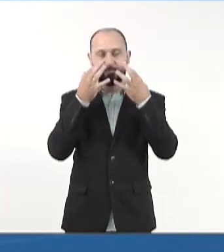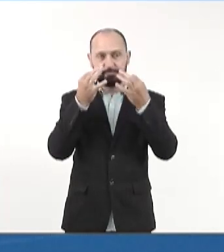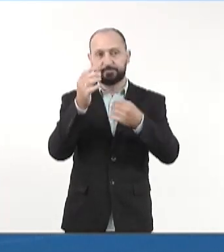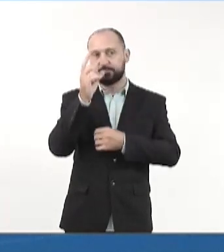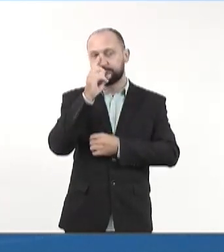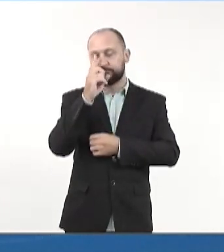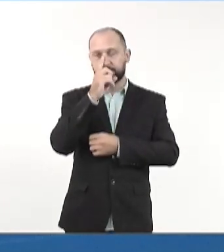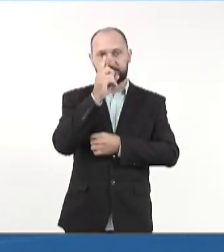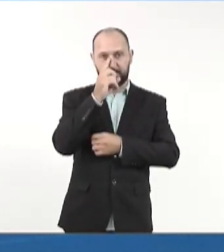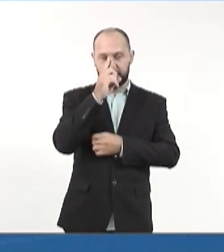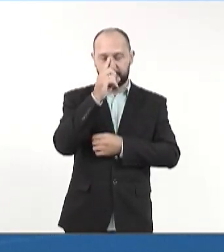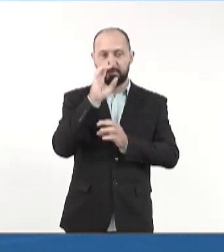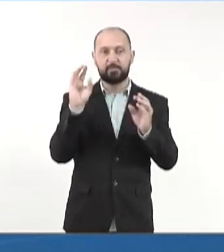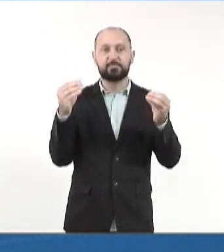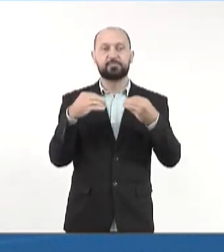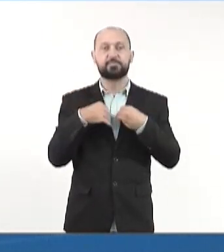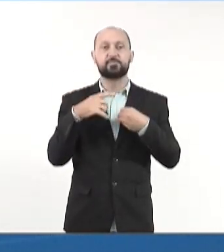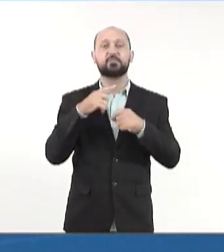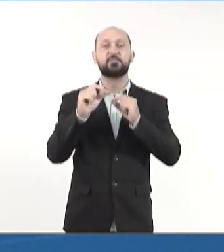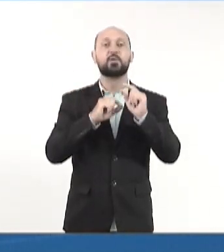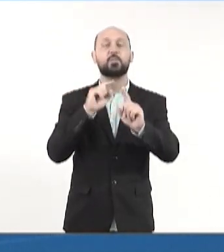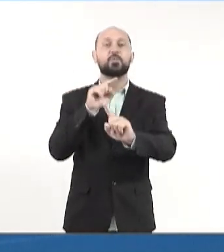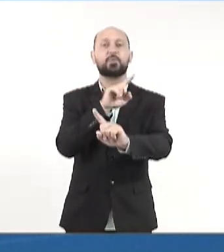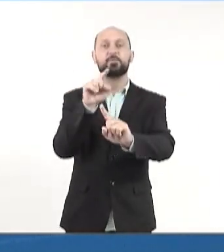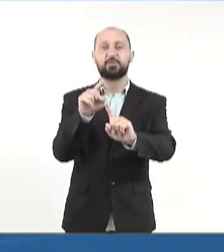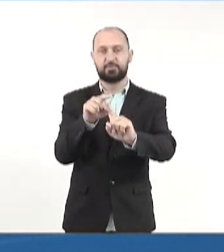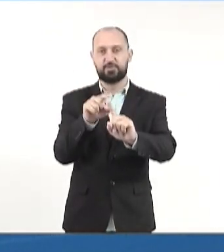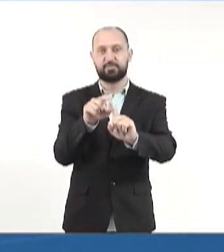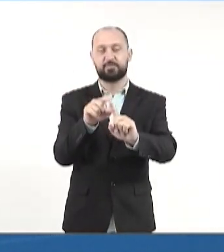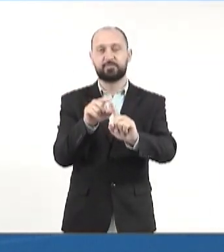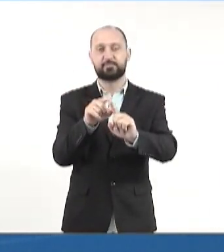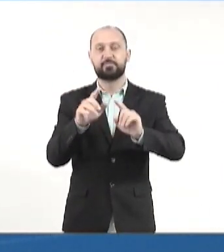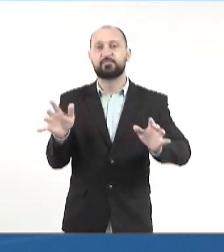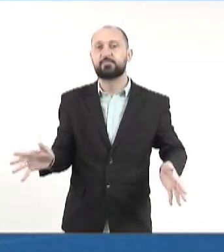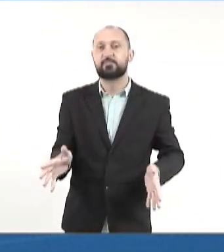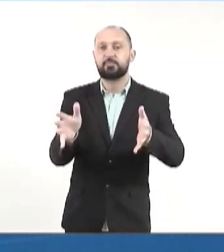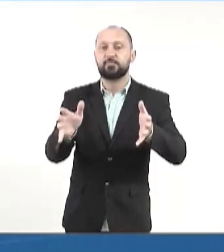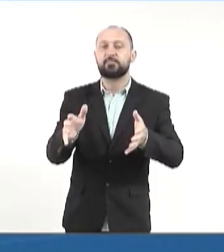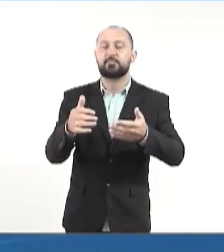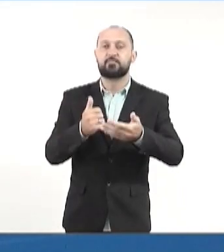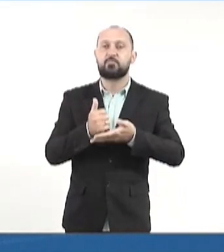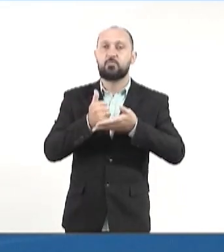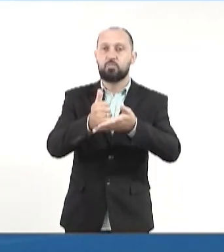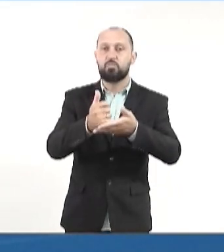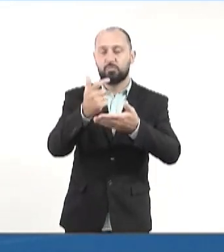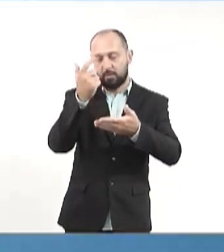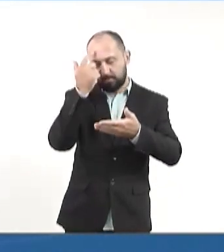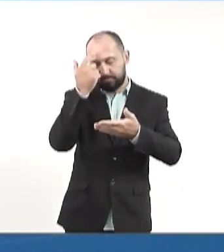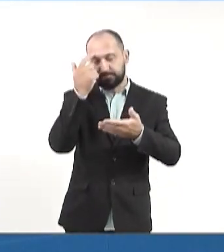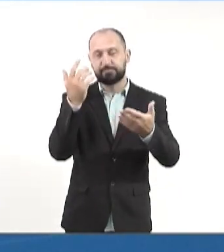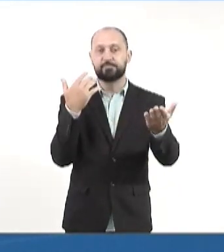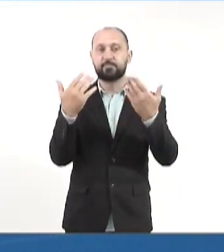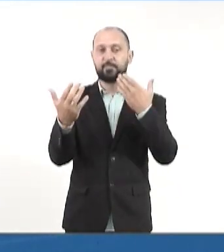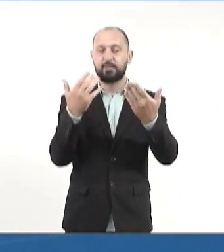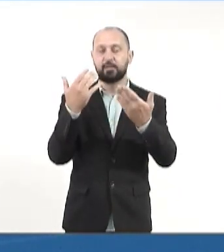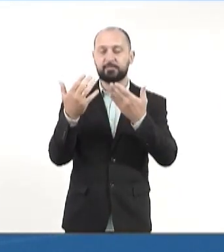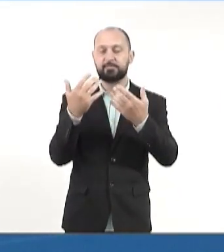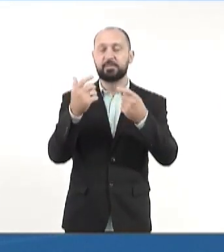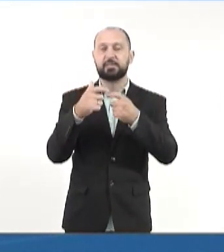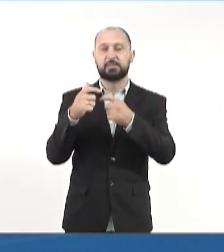e atenção às mães atípicas que têm por objetivo promover a assistência psicológica e